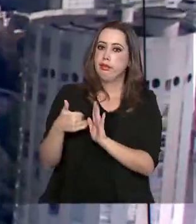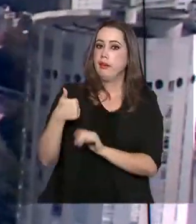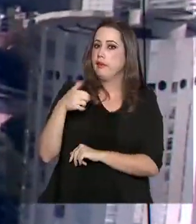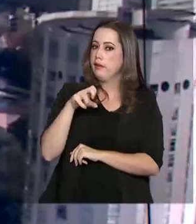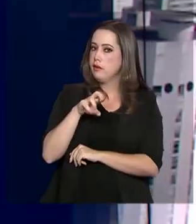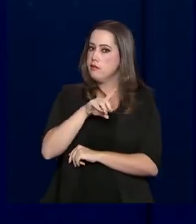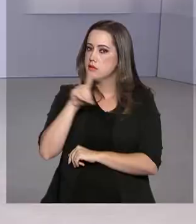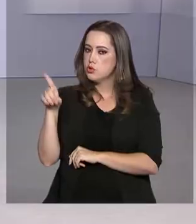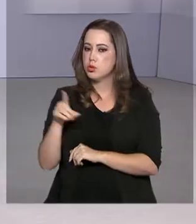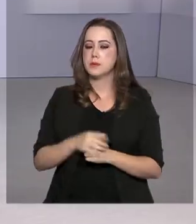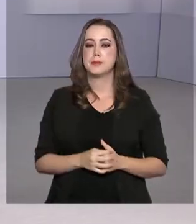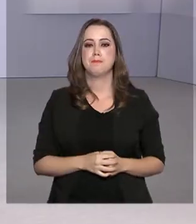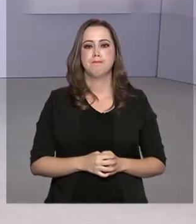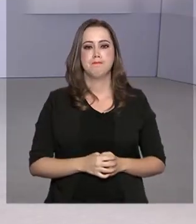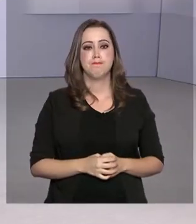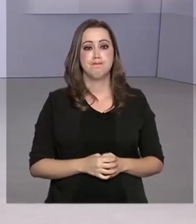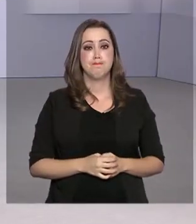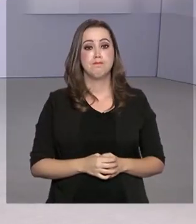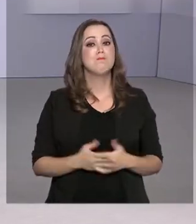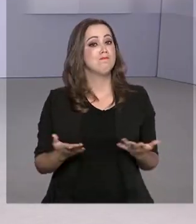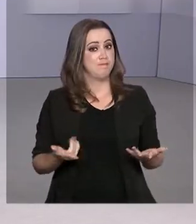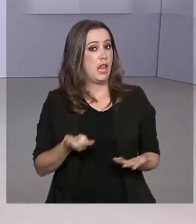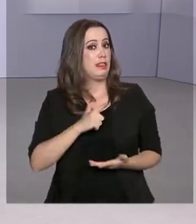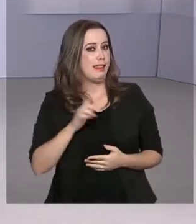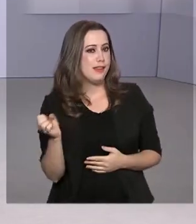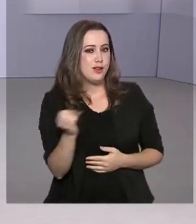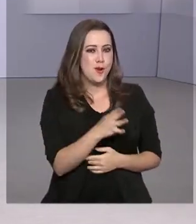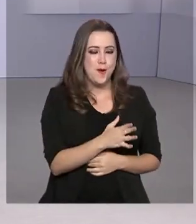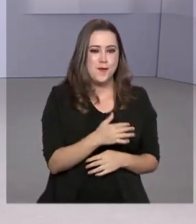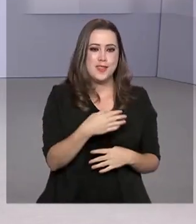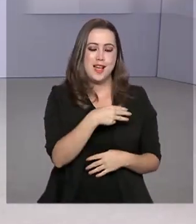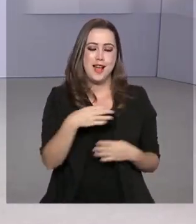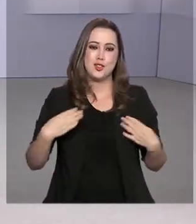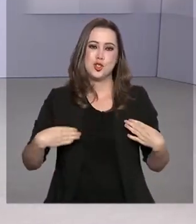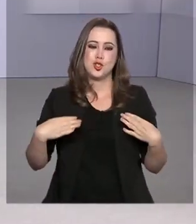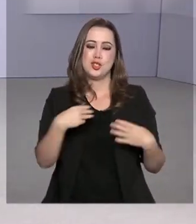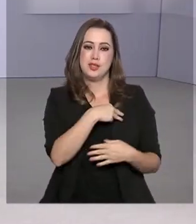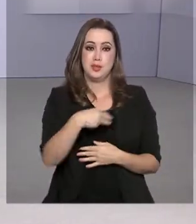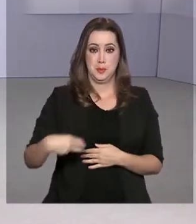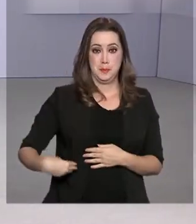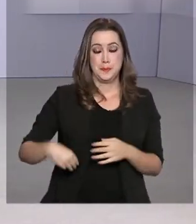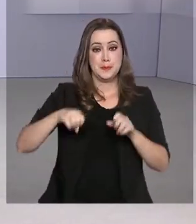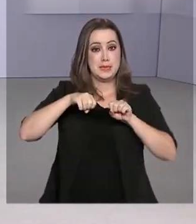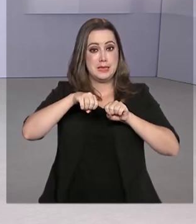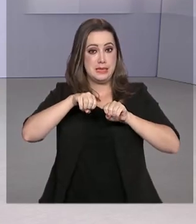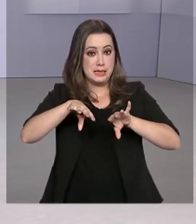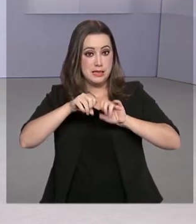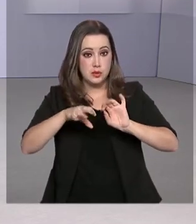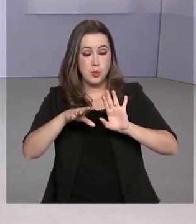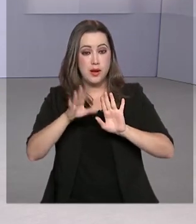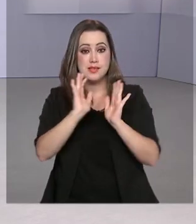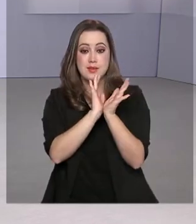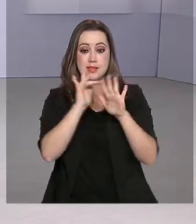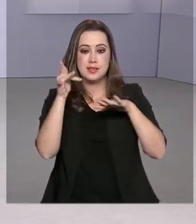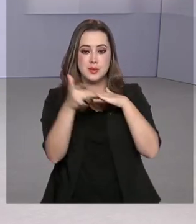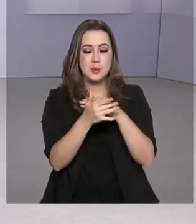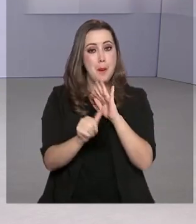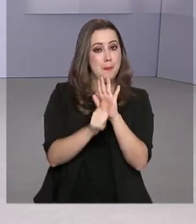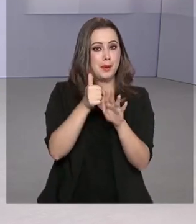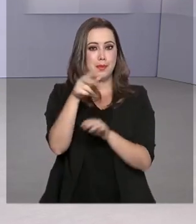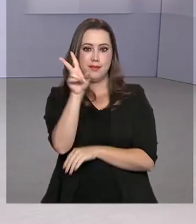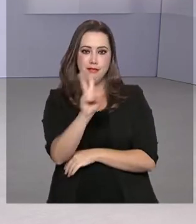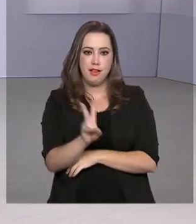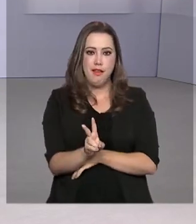15 dias. E olha só esta novidade que o ministro da Educação postou nas redes sociais. Pela primeira vez serão